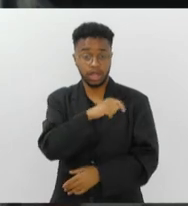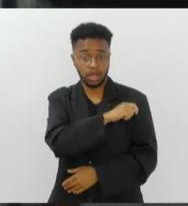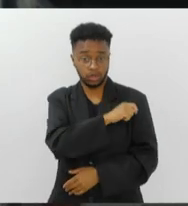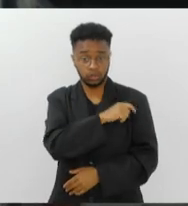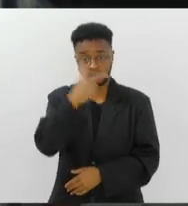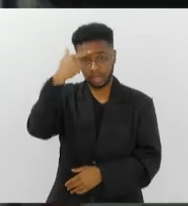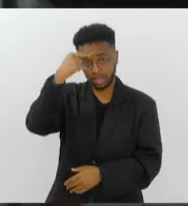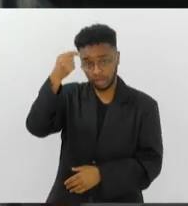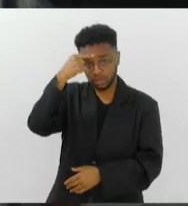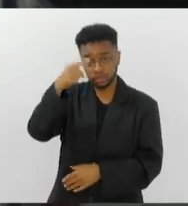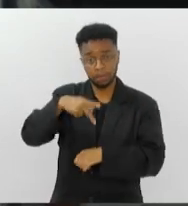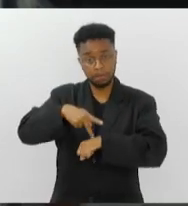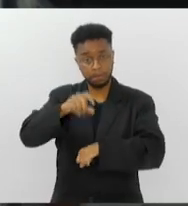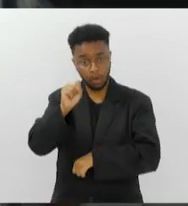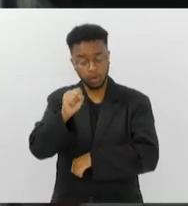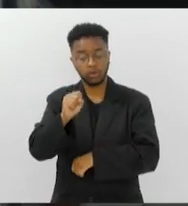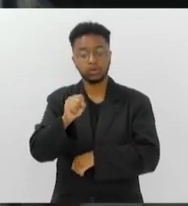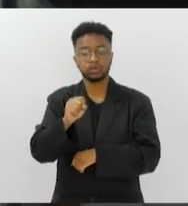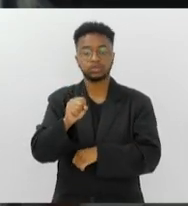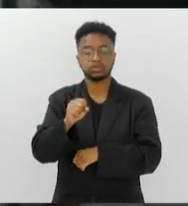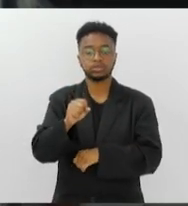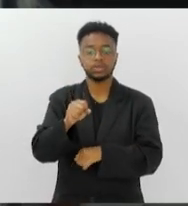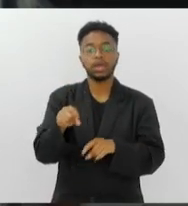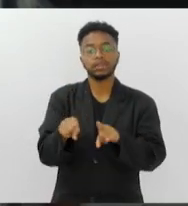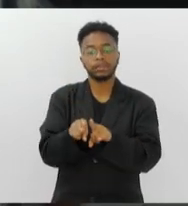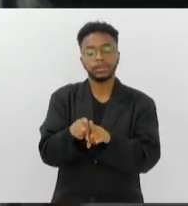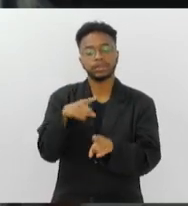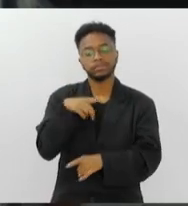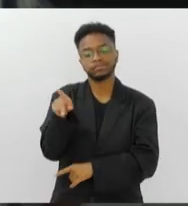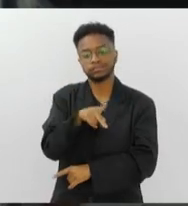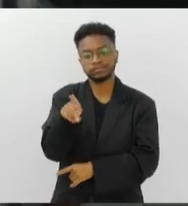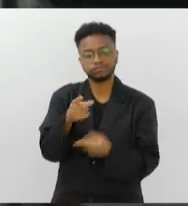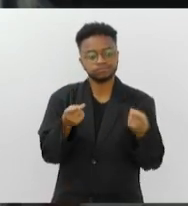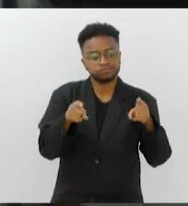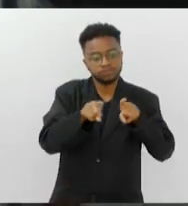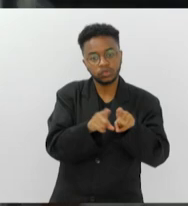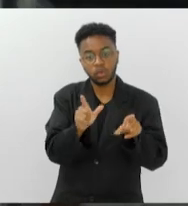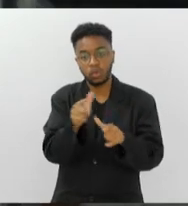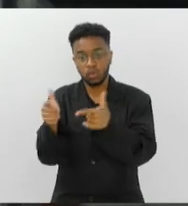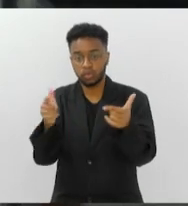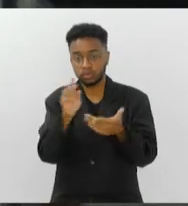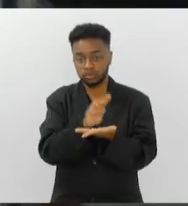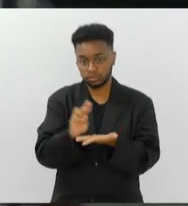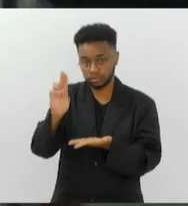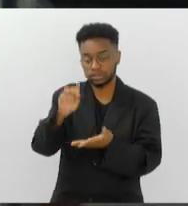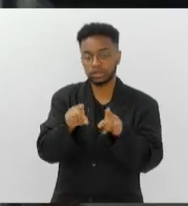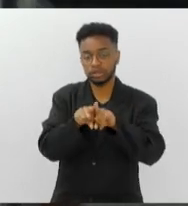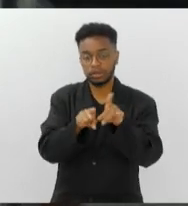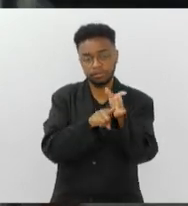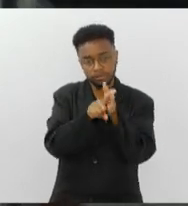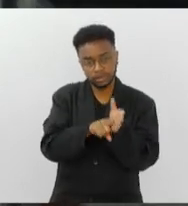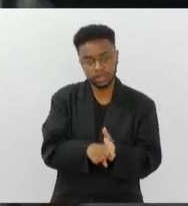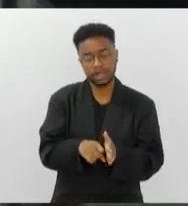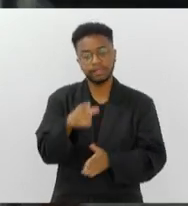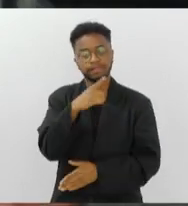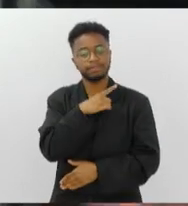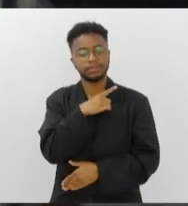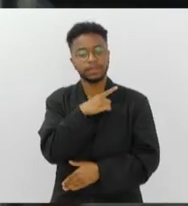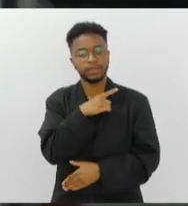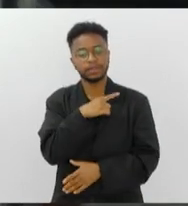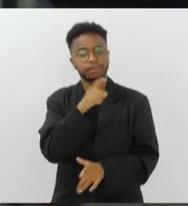graduação, de pós-graduação, a gente conta com professores parceiros de universidades, professores e pesquisadores, a gente conta com